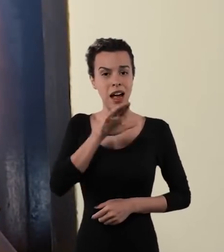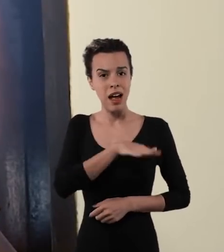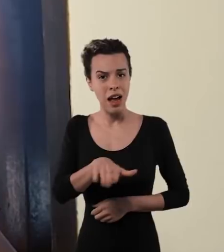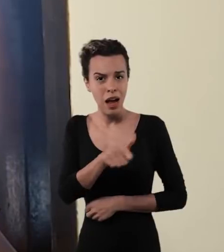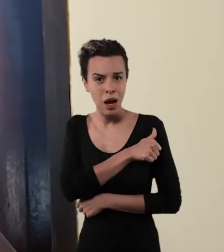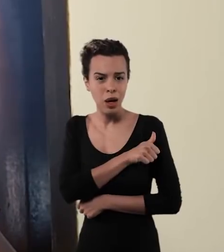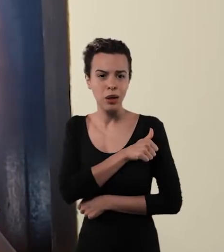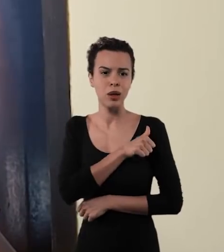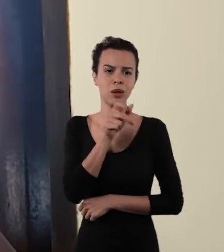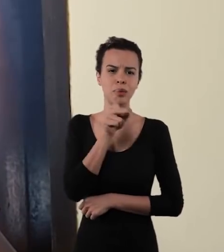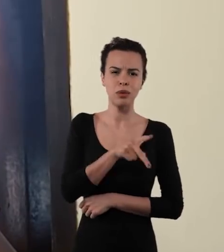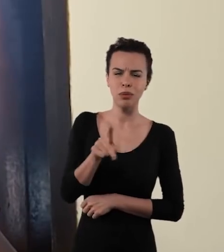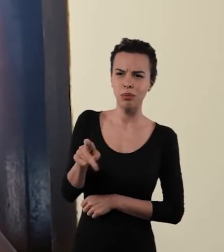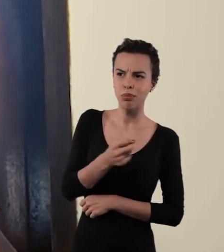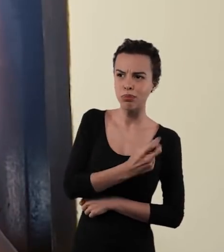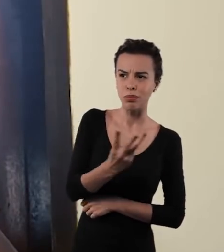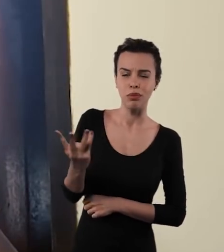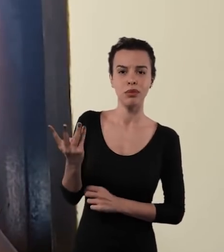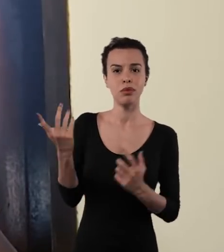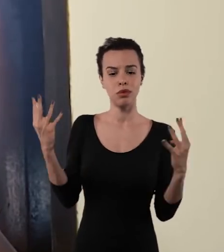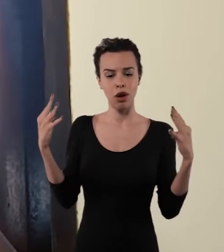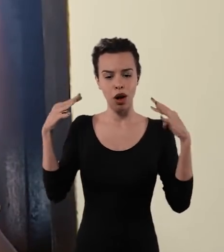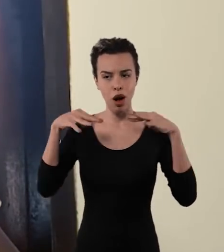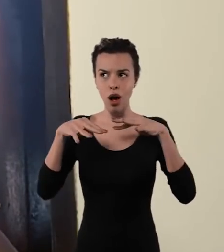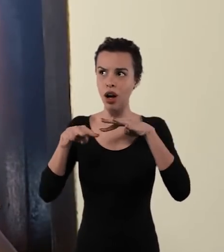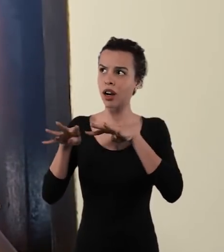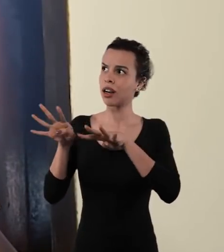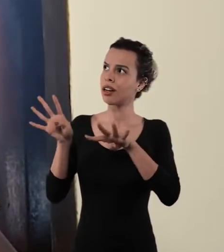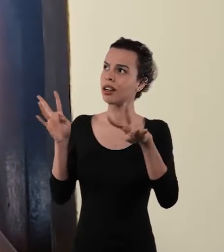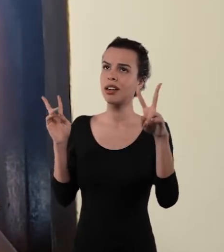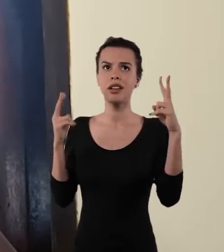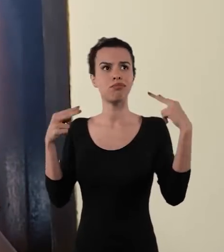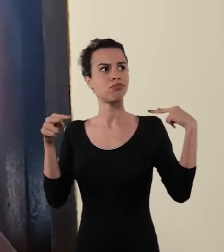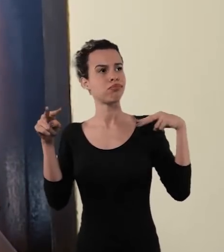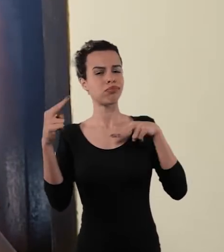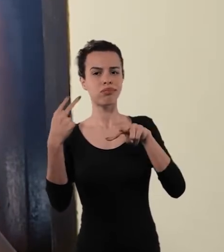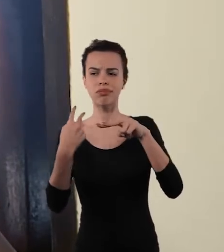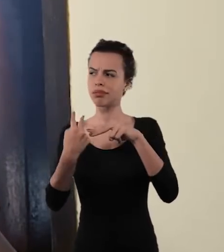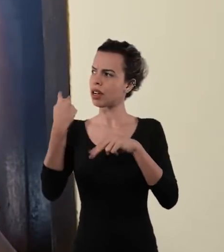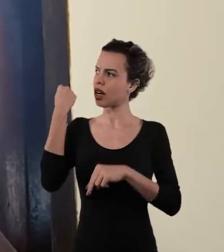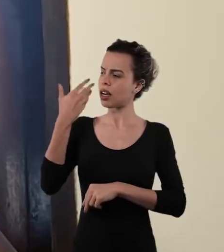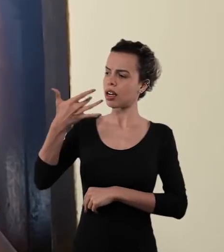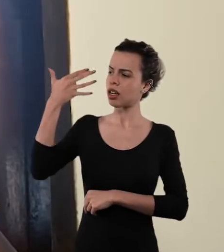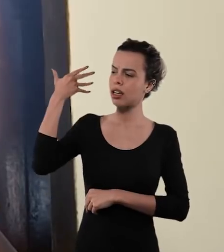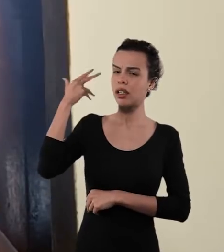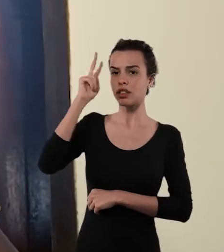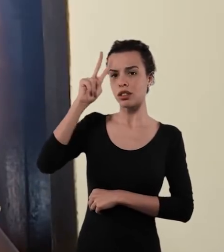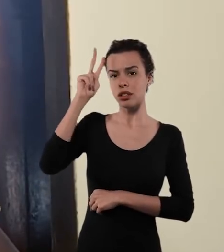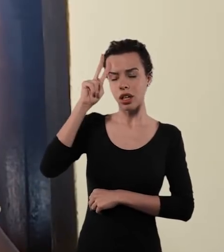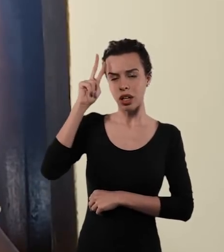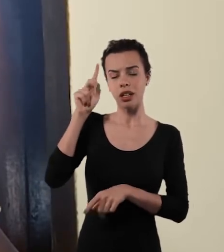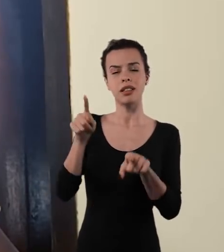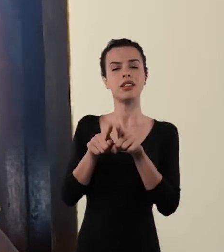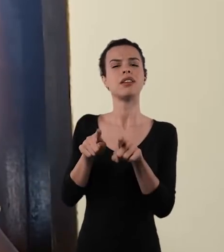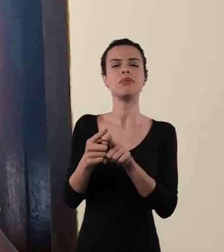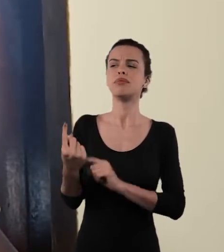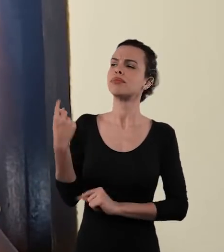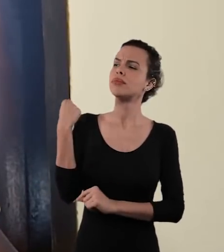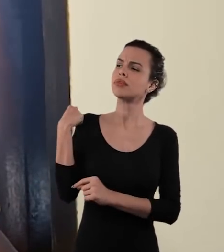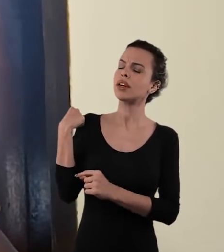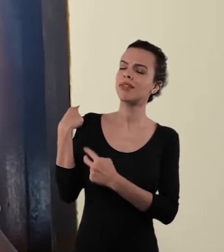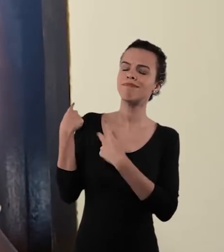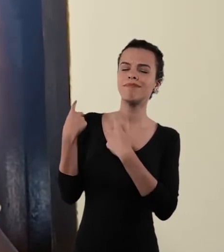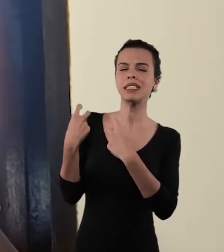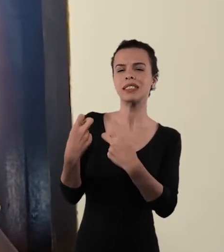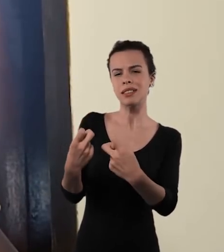tantos alunos quanto os professores olhem para o seu redor, olhem para a sua história, percebam